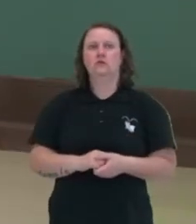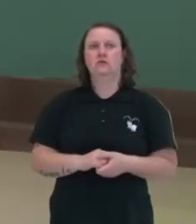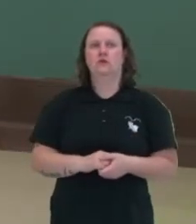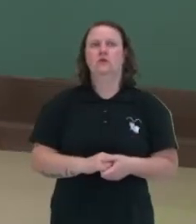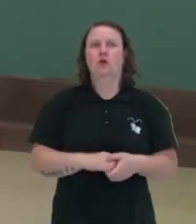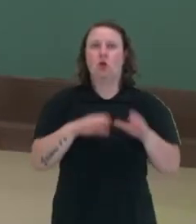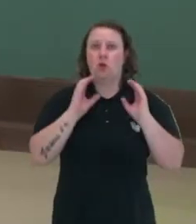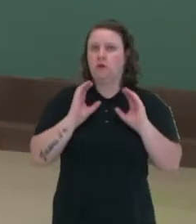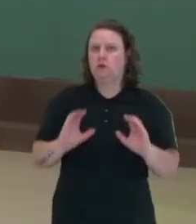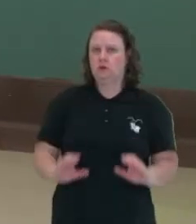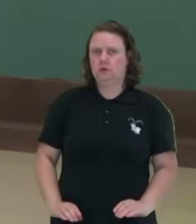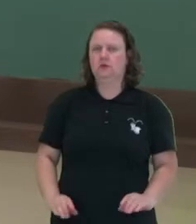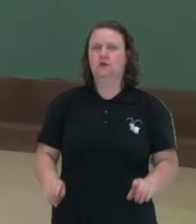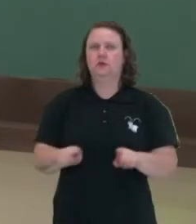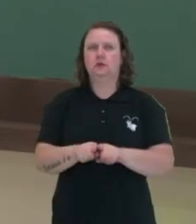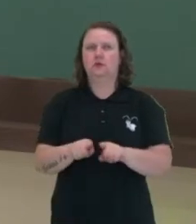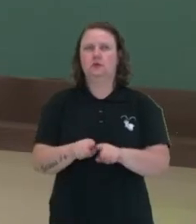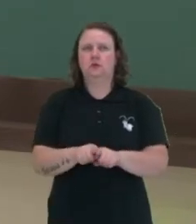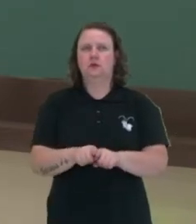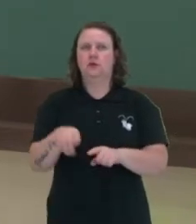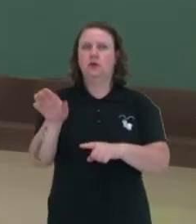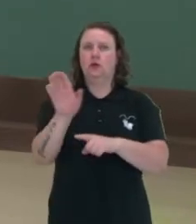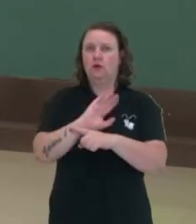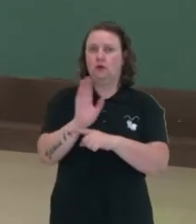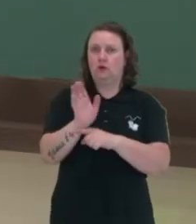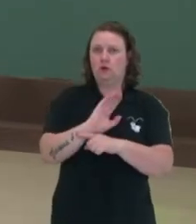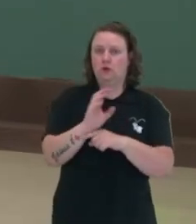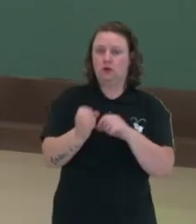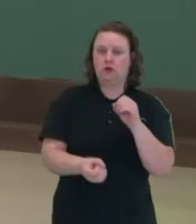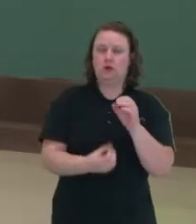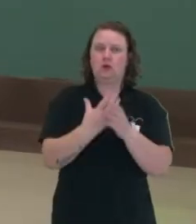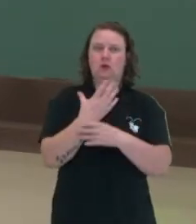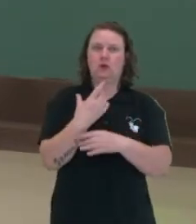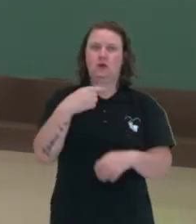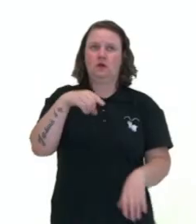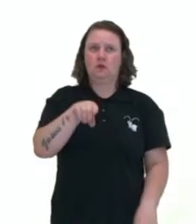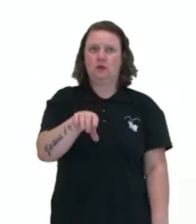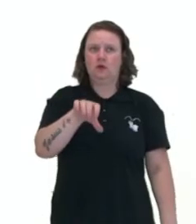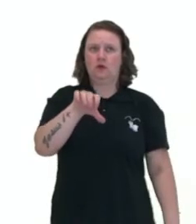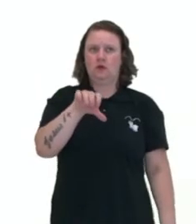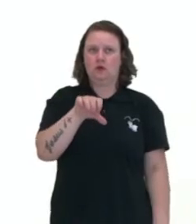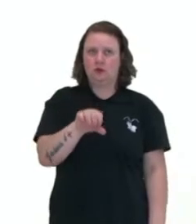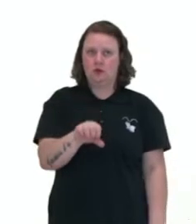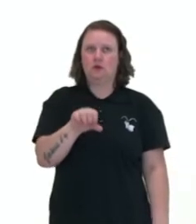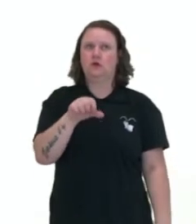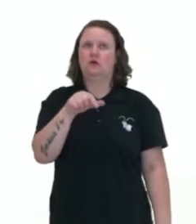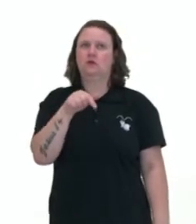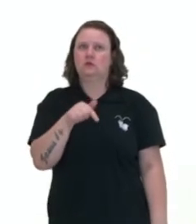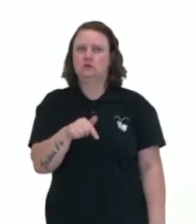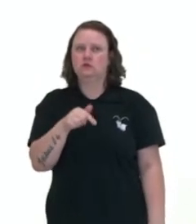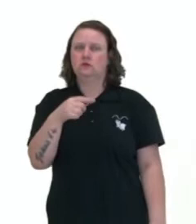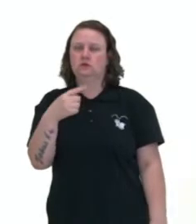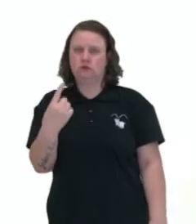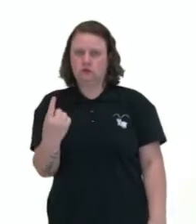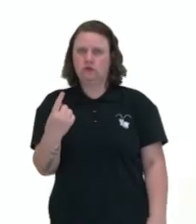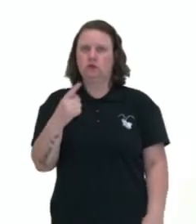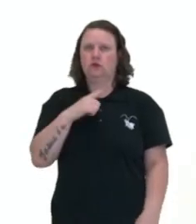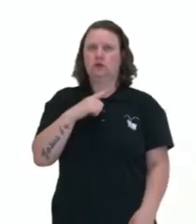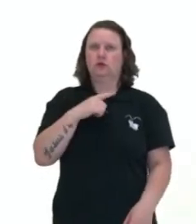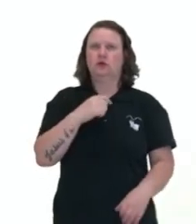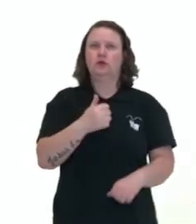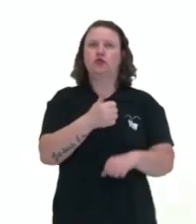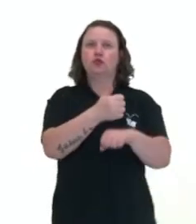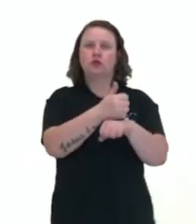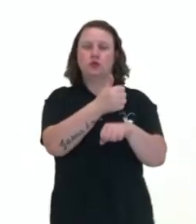Então, o filme, realizado em 1971, o que ele tem? A direção de Mel Stewart